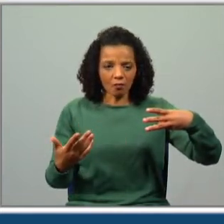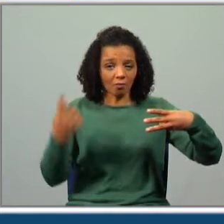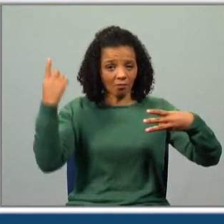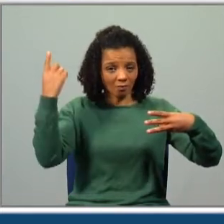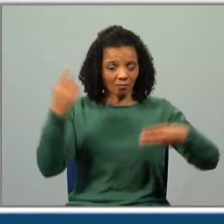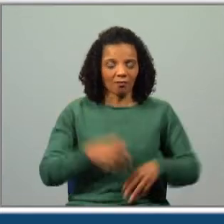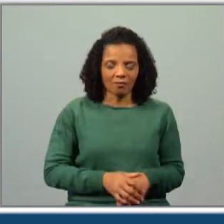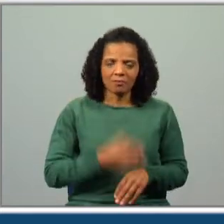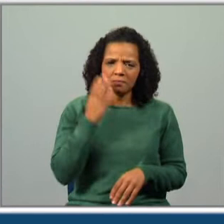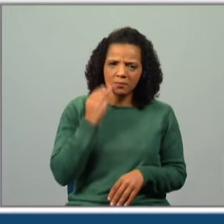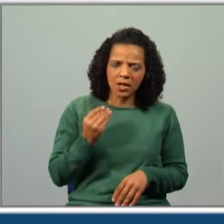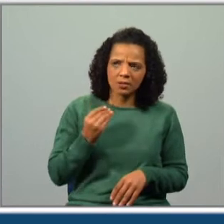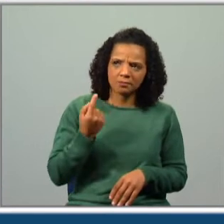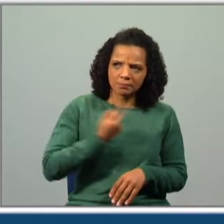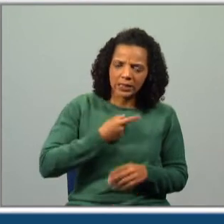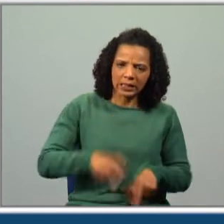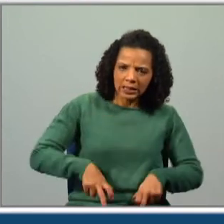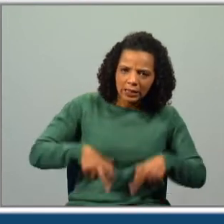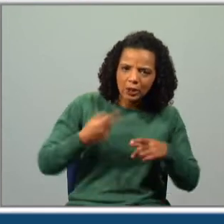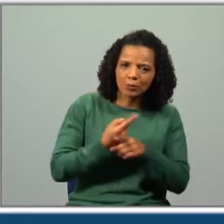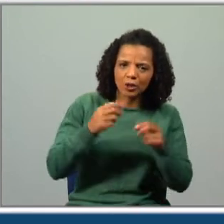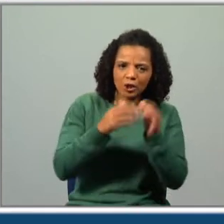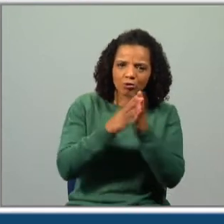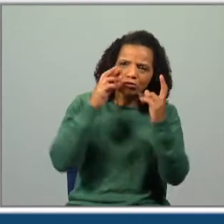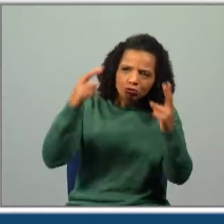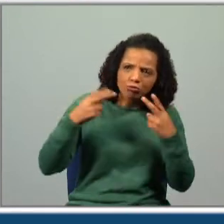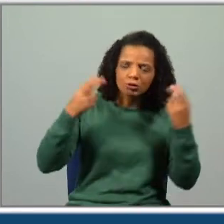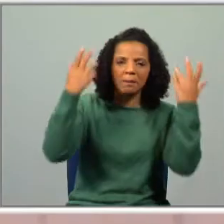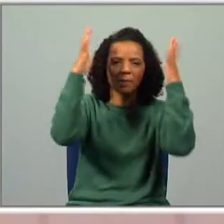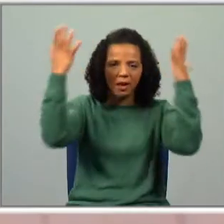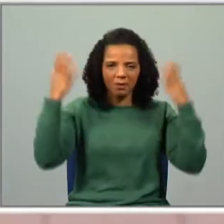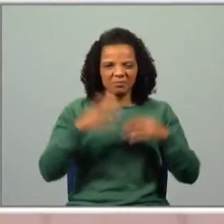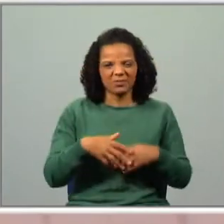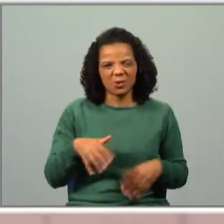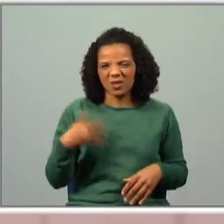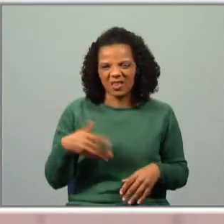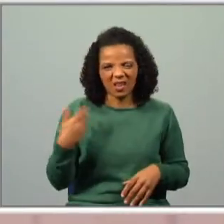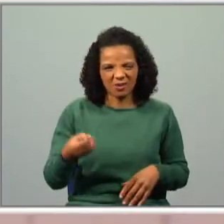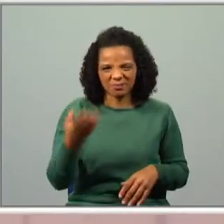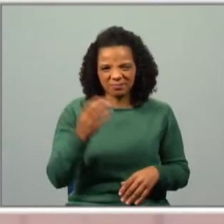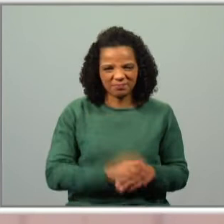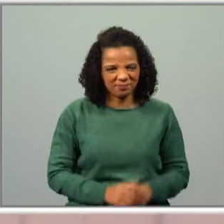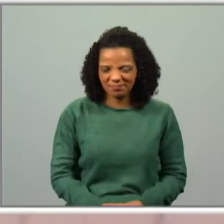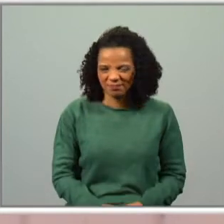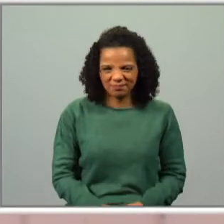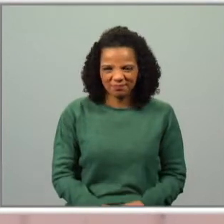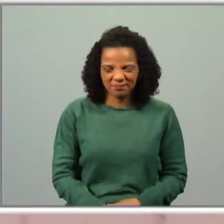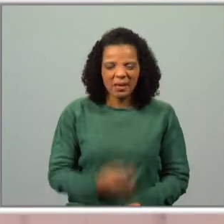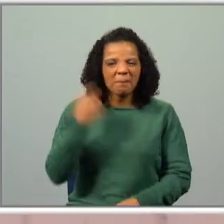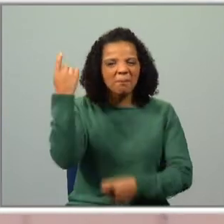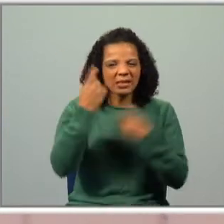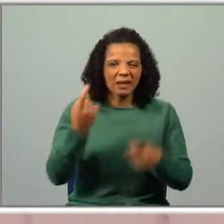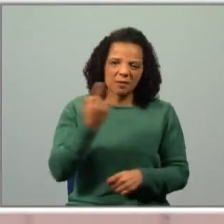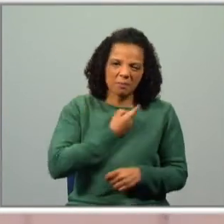Achava que tinha de ser riquíssimo para que todos lhe batessem palmas. Coitado do Alberto, achar que precisa de ser rico para ter pessoas a bater-lhe